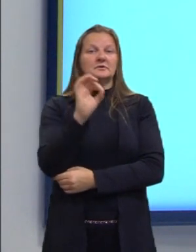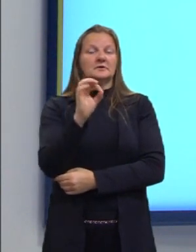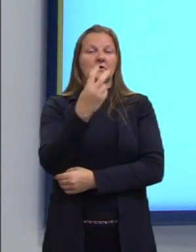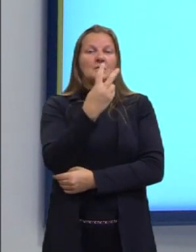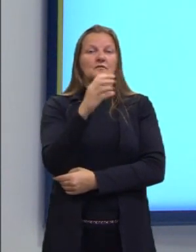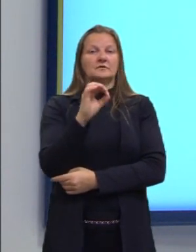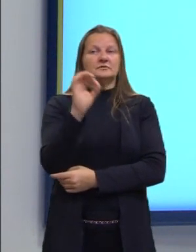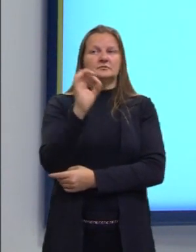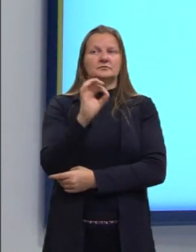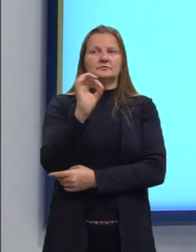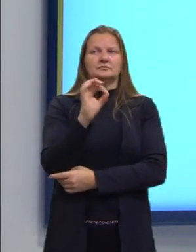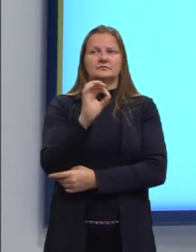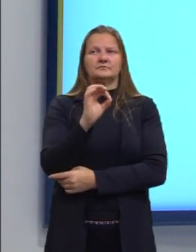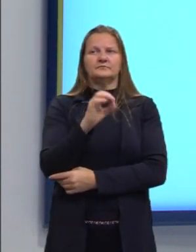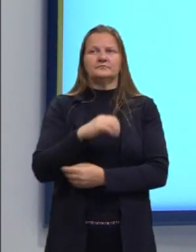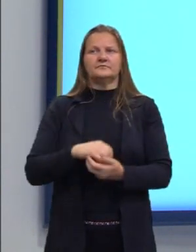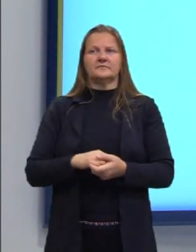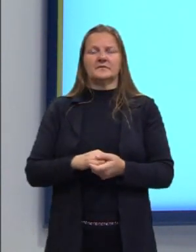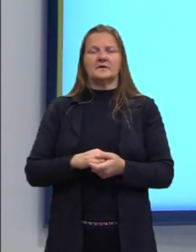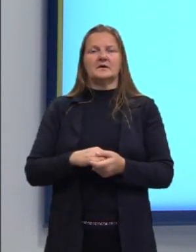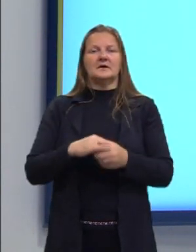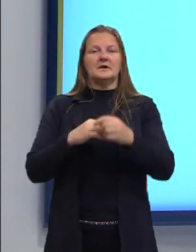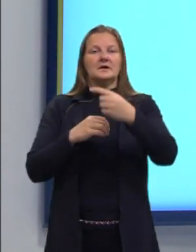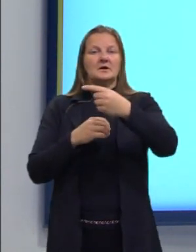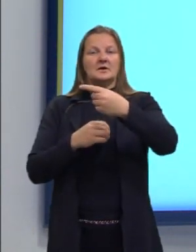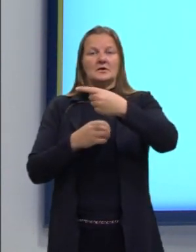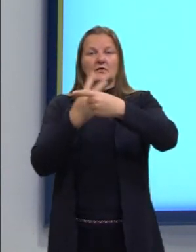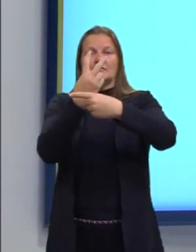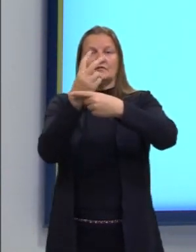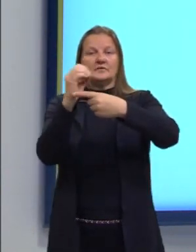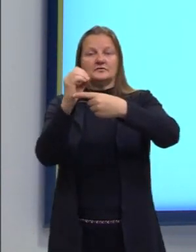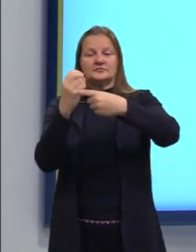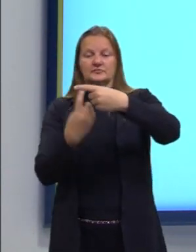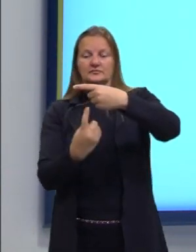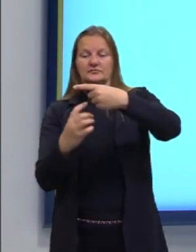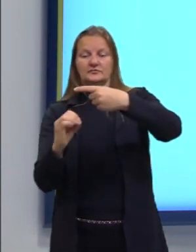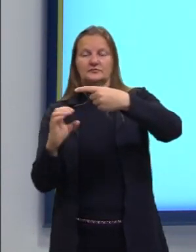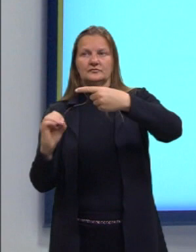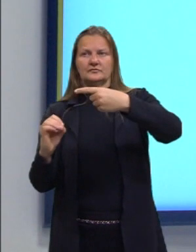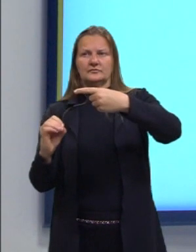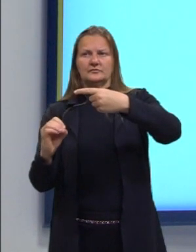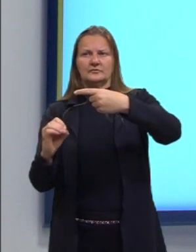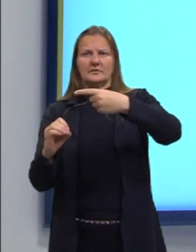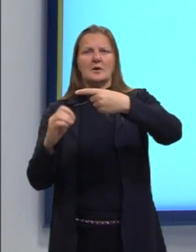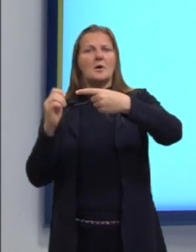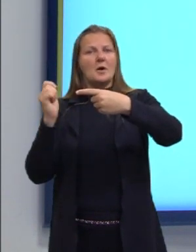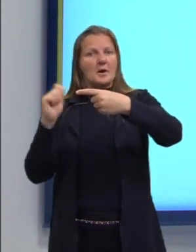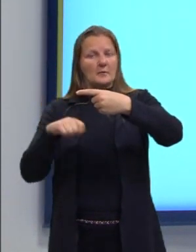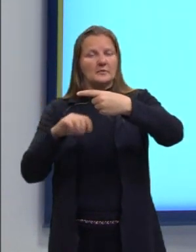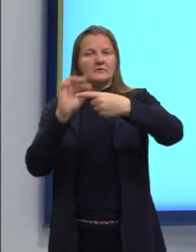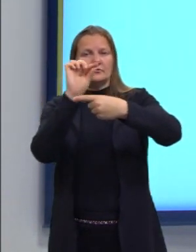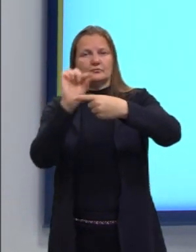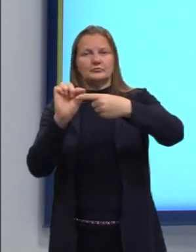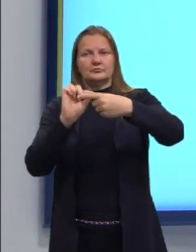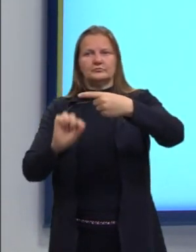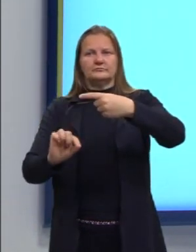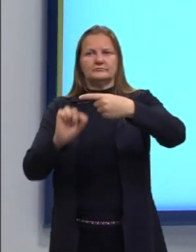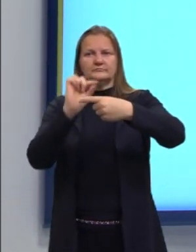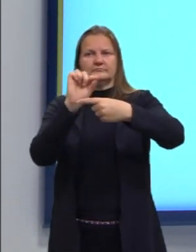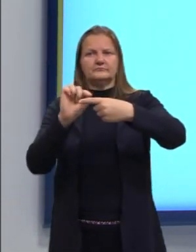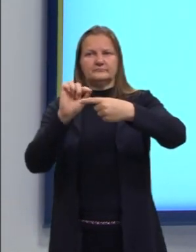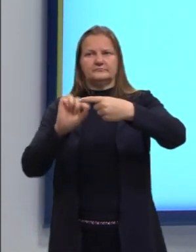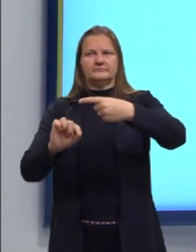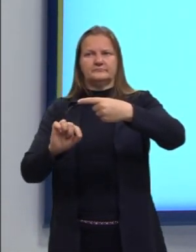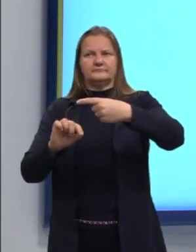coisa que a gente consegue resolver, seria 20 sobre 100, né? Mas essa fração eu consigo simplificar. Eu posso